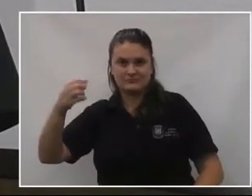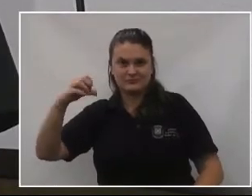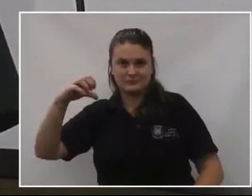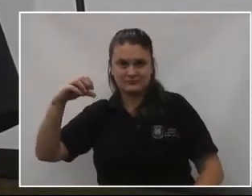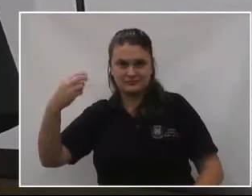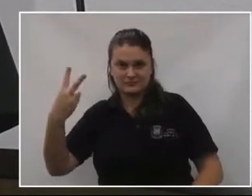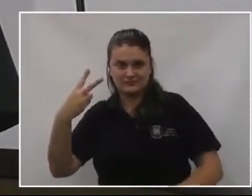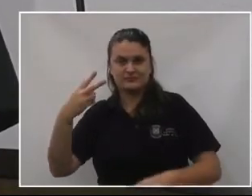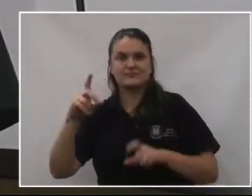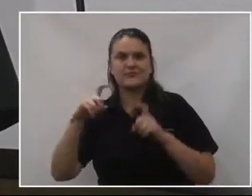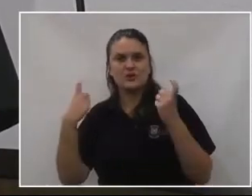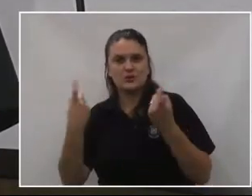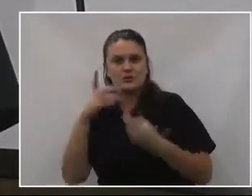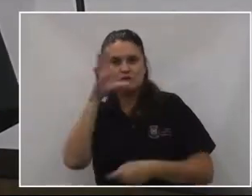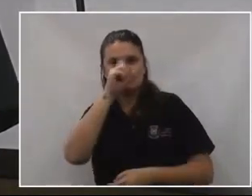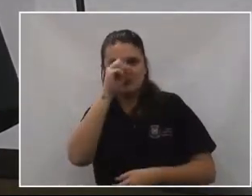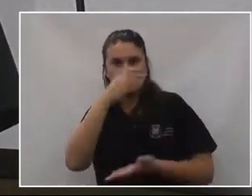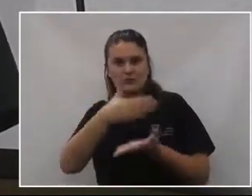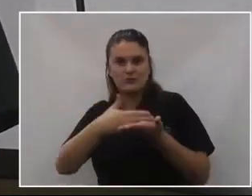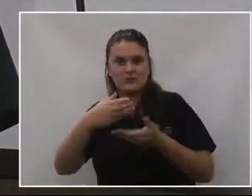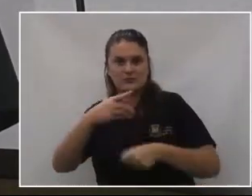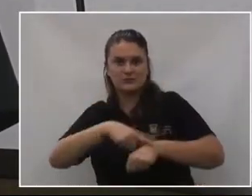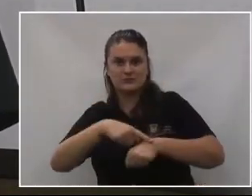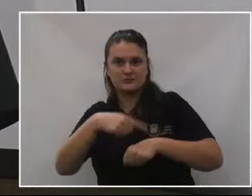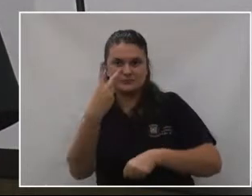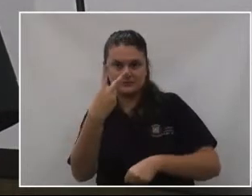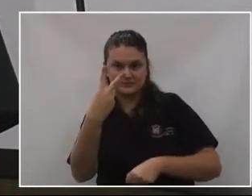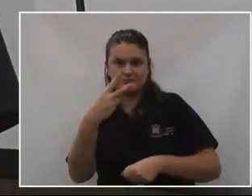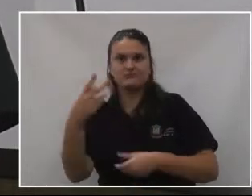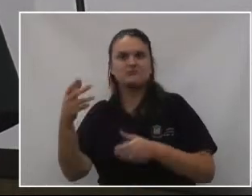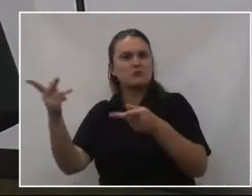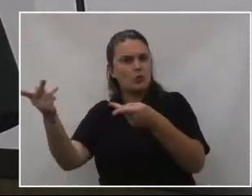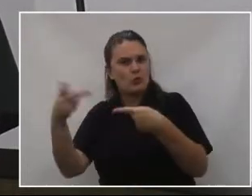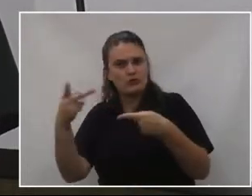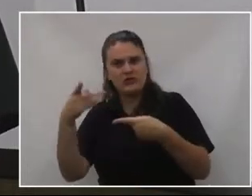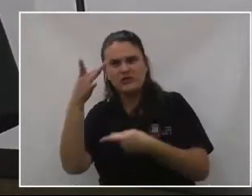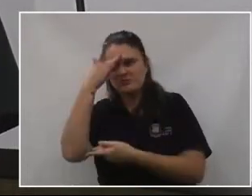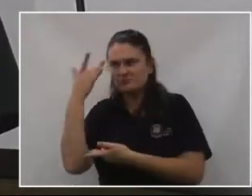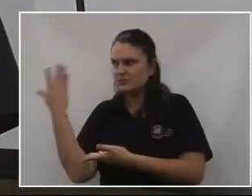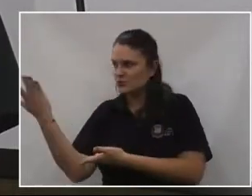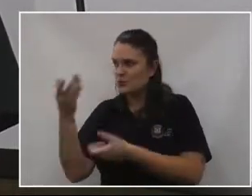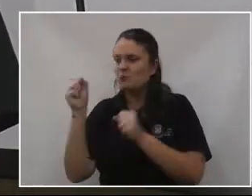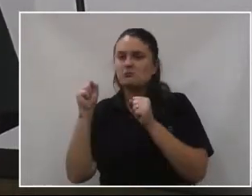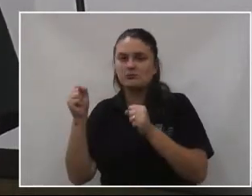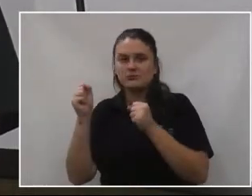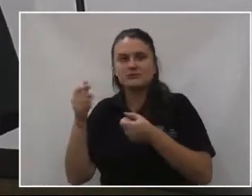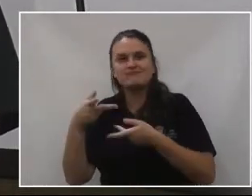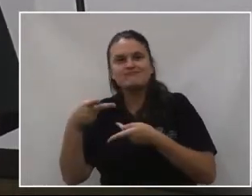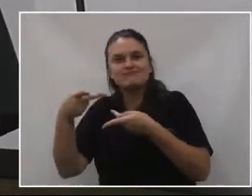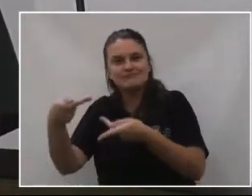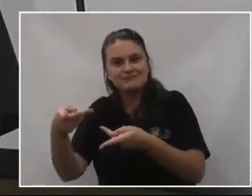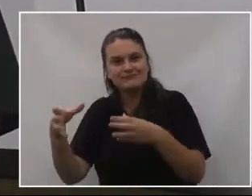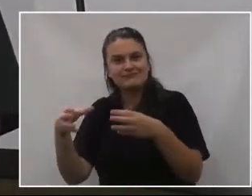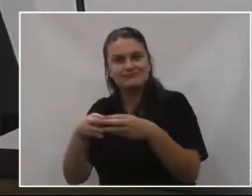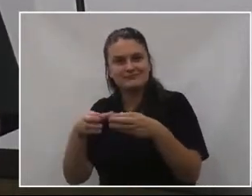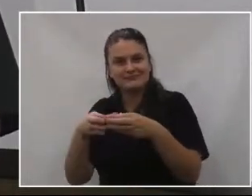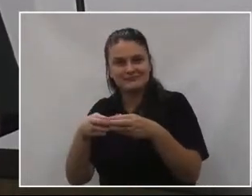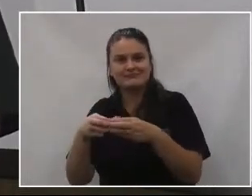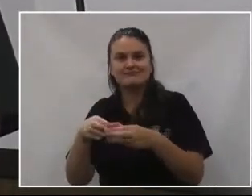são aos sábados, a partir das 14 horas. E a gente convida vocês para fazerem uma visita ao grupo,